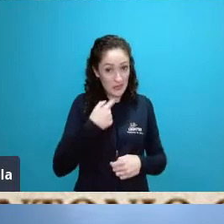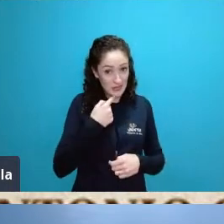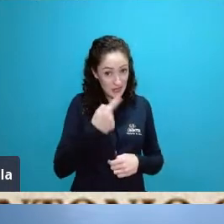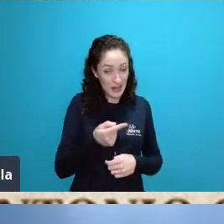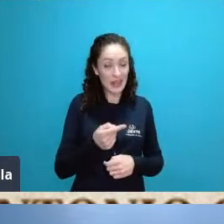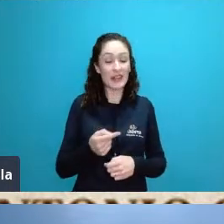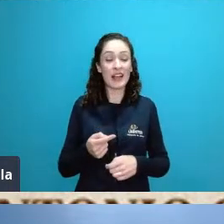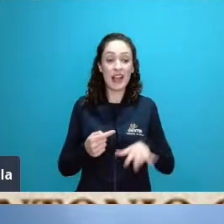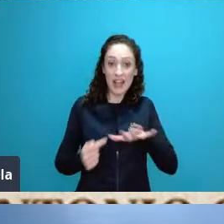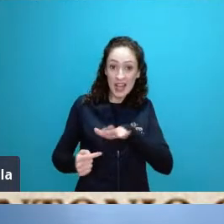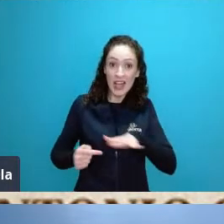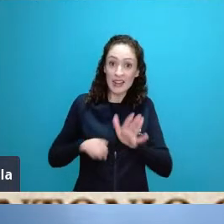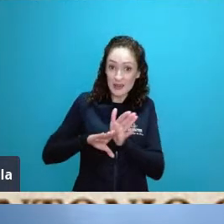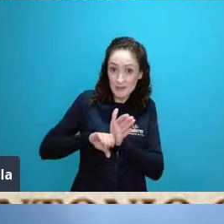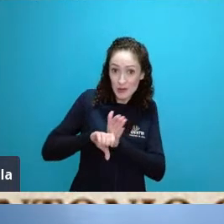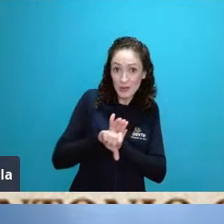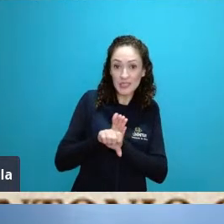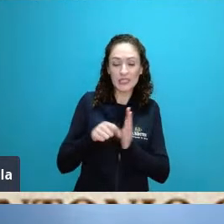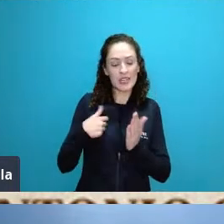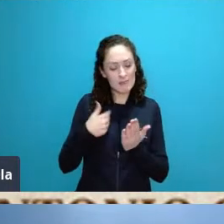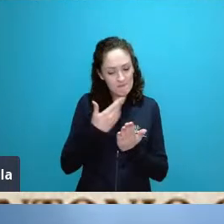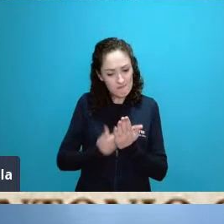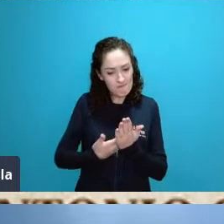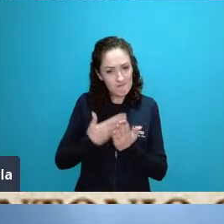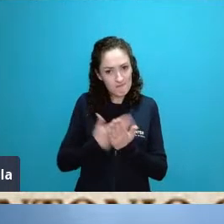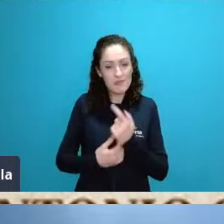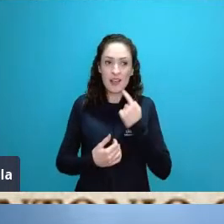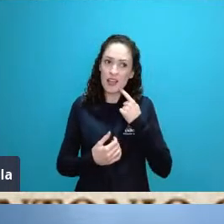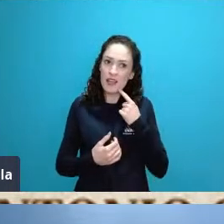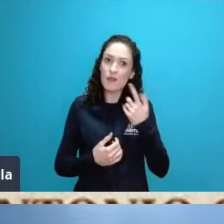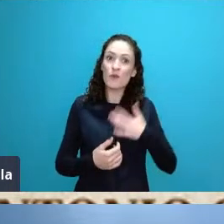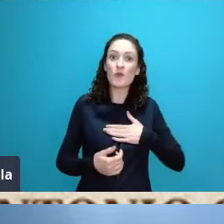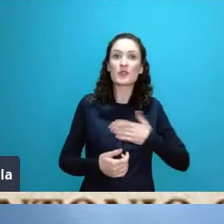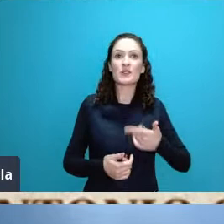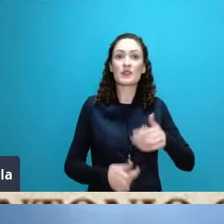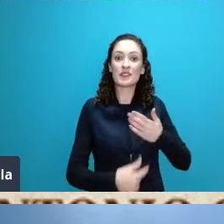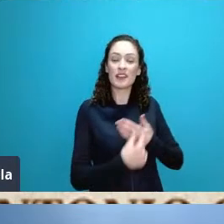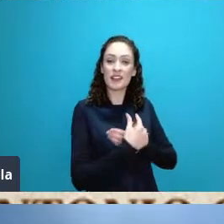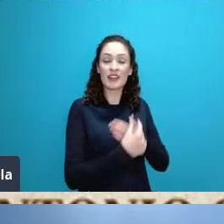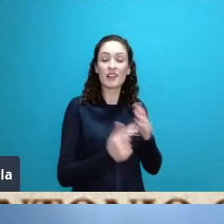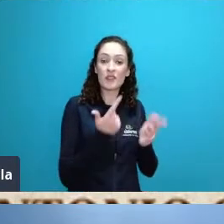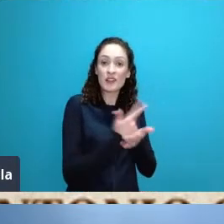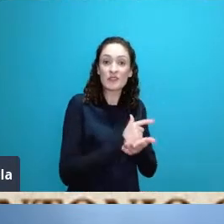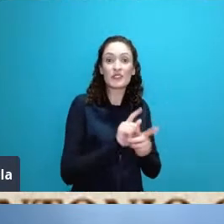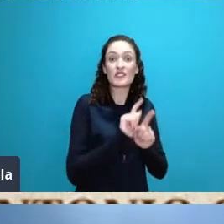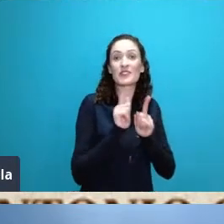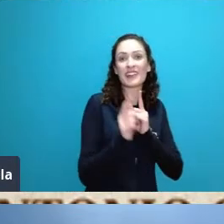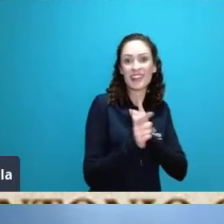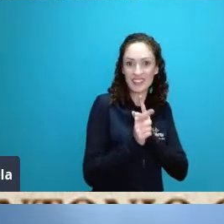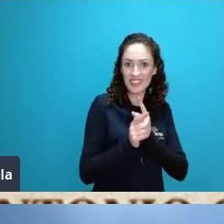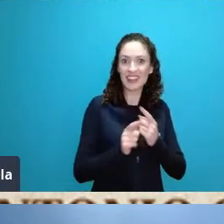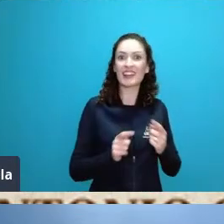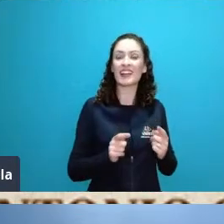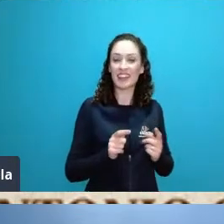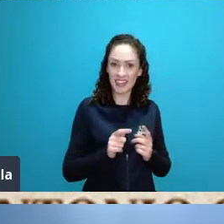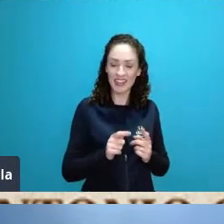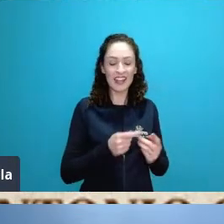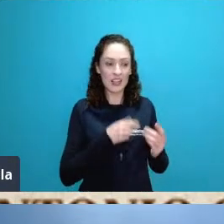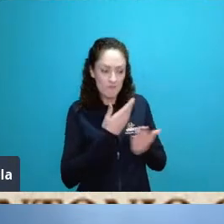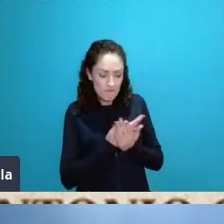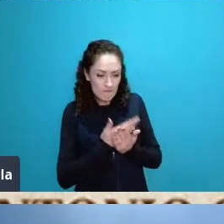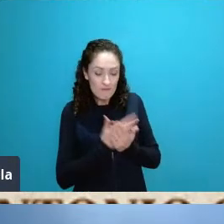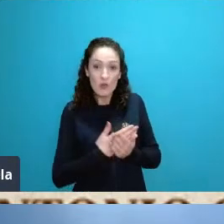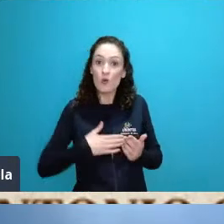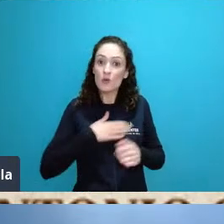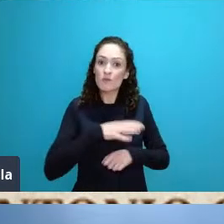biologia foi o Geografia Física do Estado do Paraná do Reinarimac e que traz um apoiado muito legal tanto não só da parte de